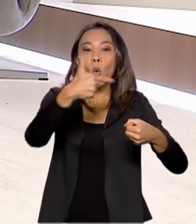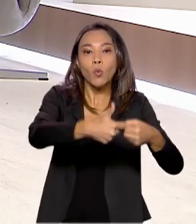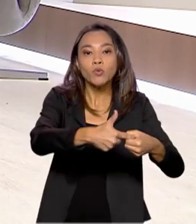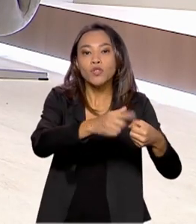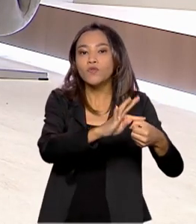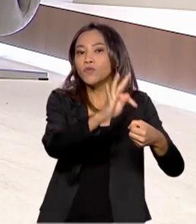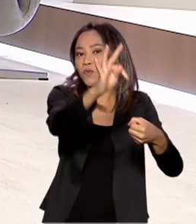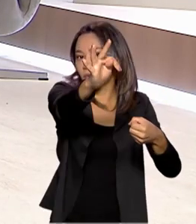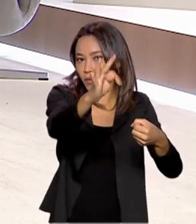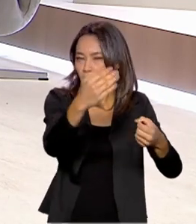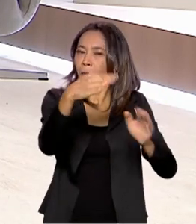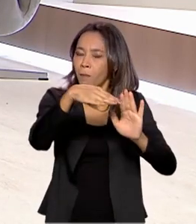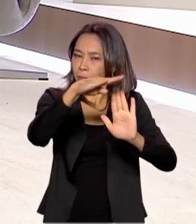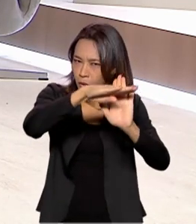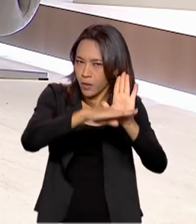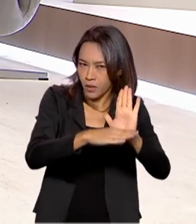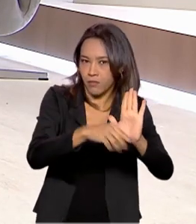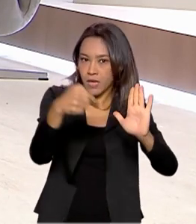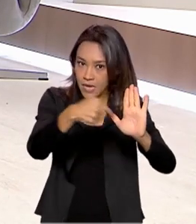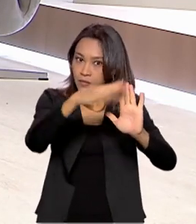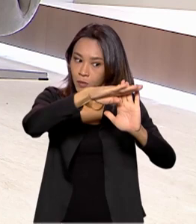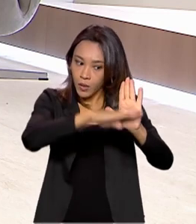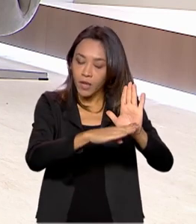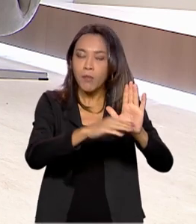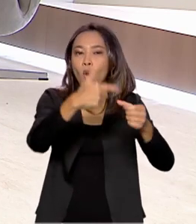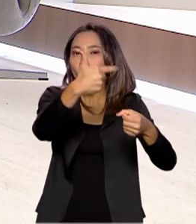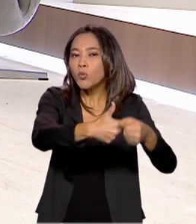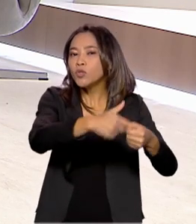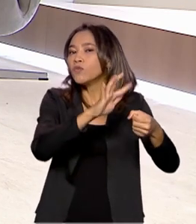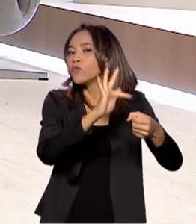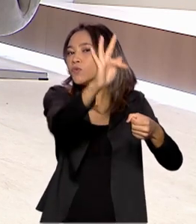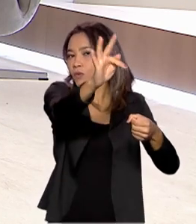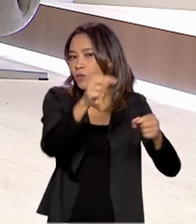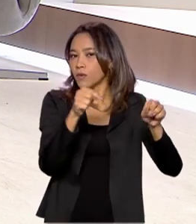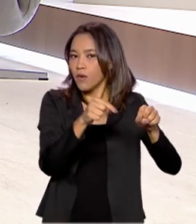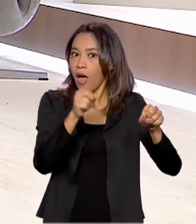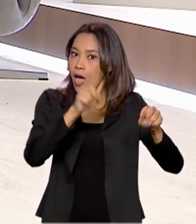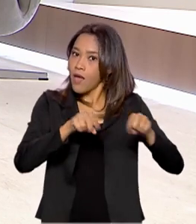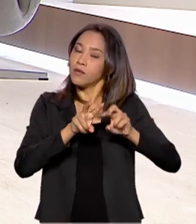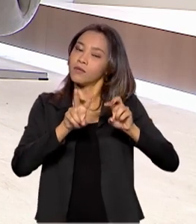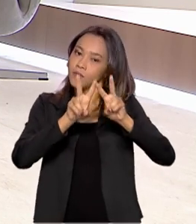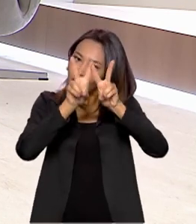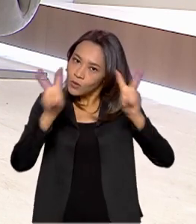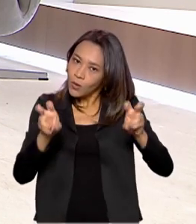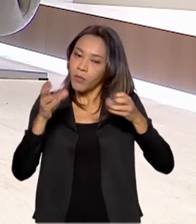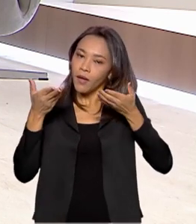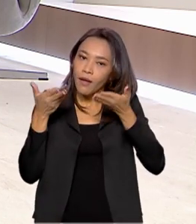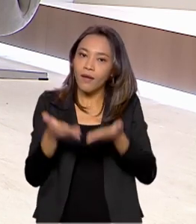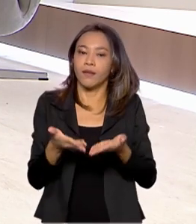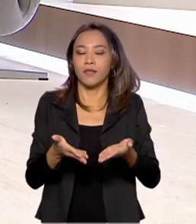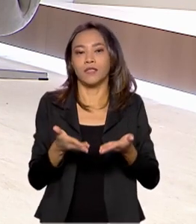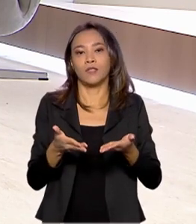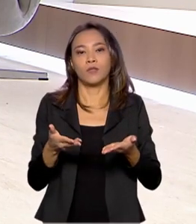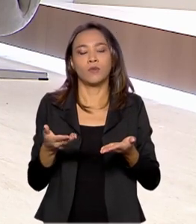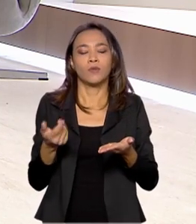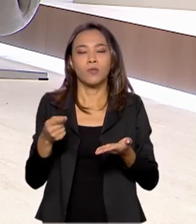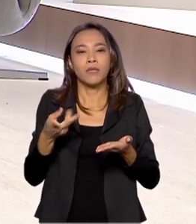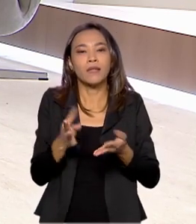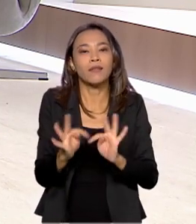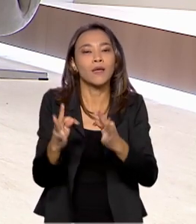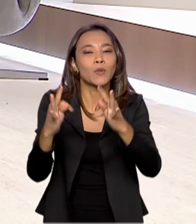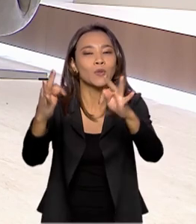E aí sim, o programa Combustível do Futuro vai tratar muito diretamente dessa parte relacionada à tecnologia